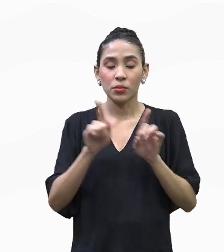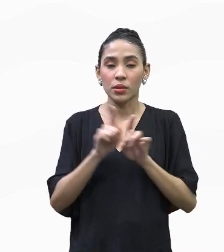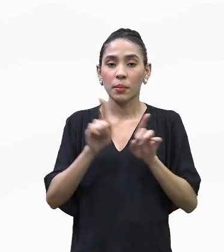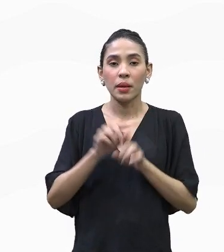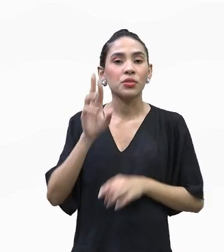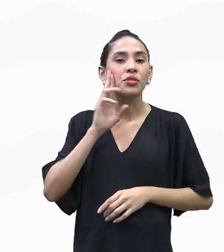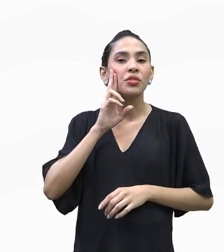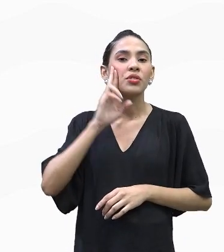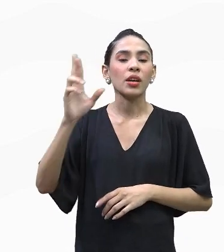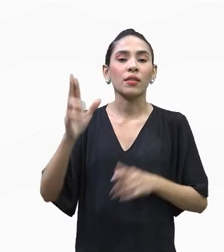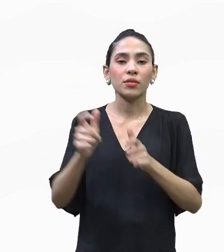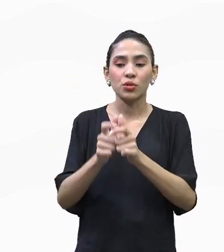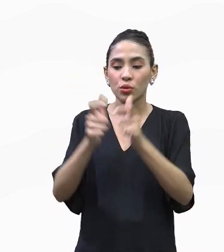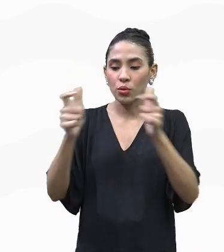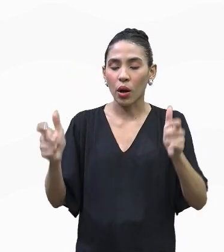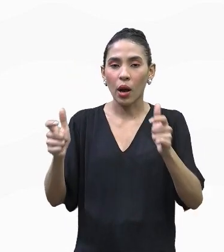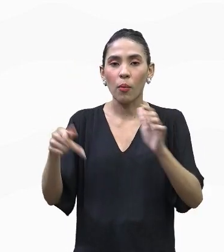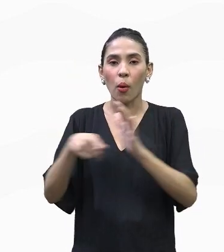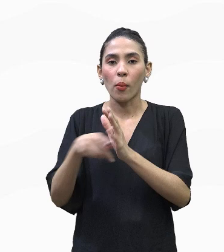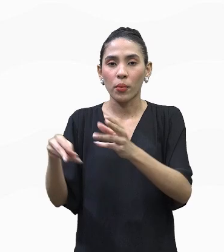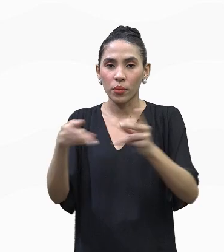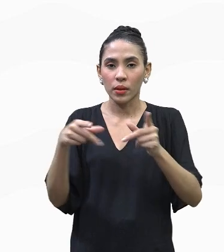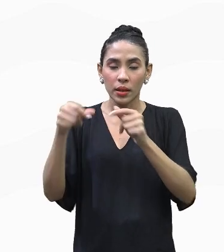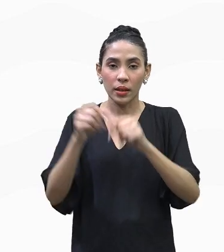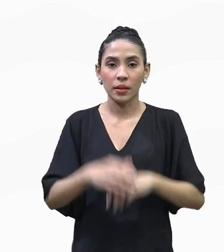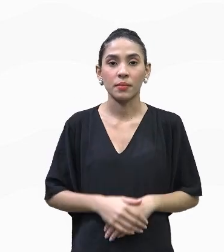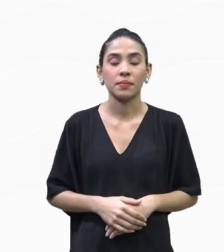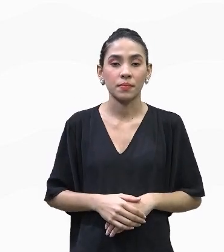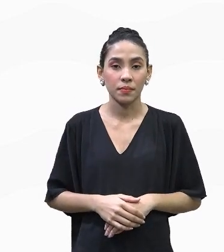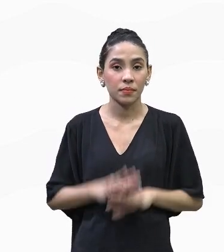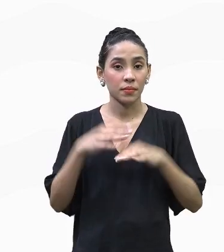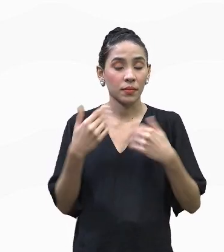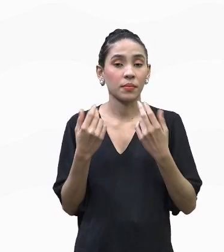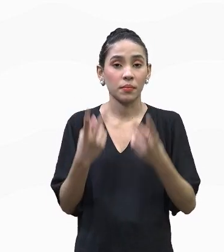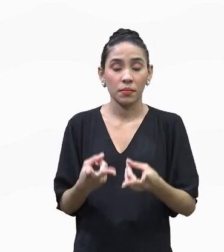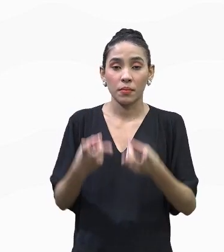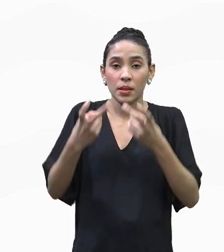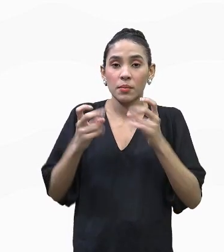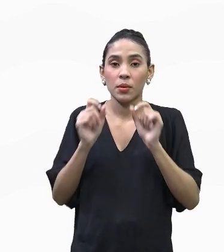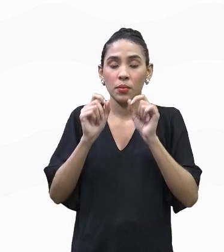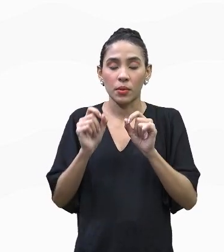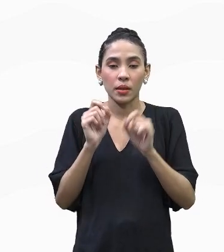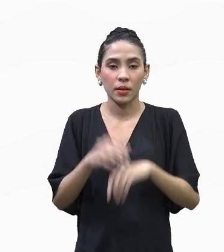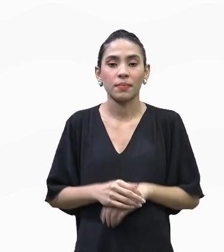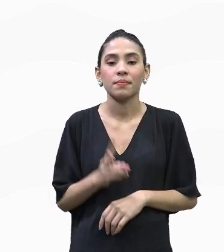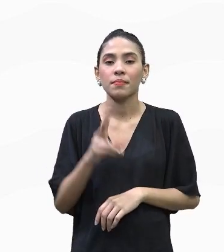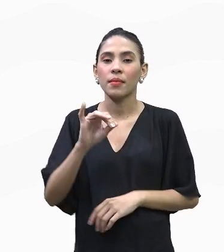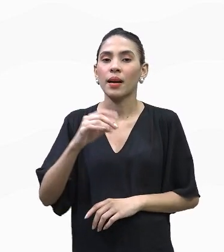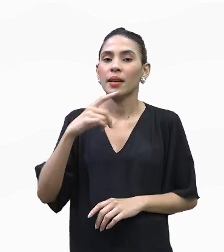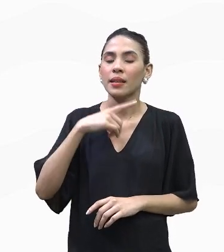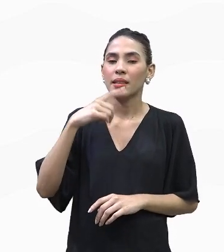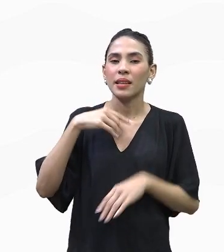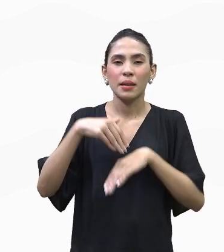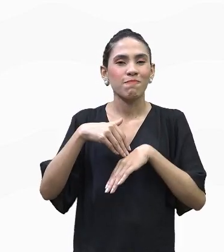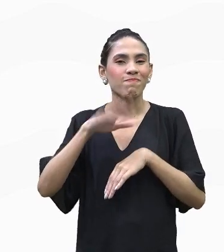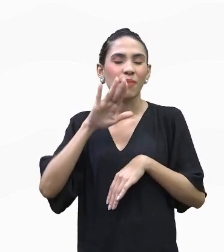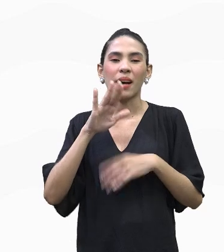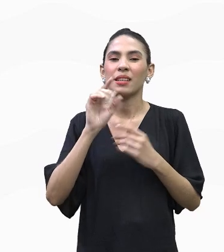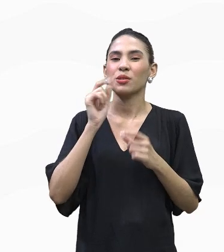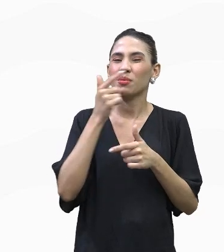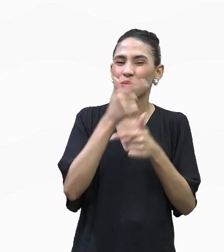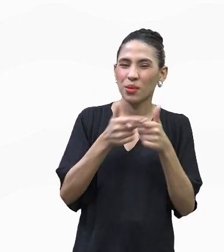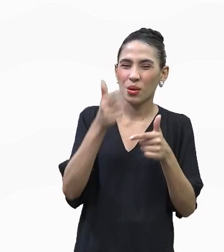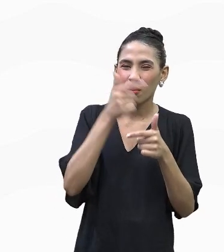terra, que aí sim a gente vai verificar que são os médios e grandes pecuaristas na Amazônia e vão causar aí mais danos,